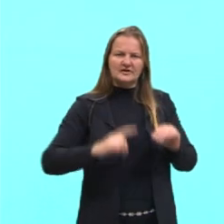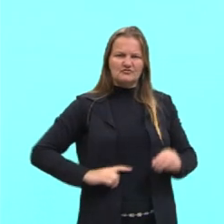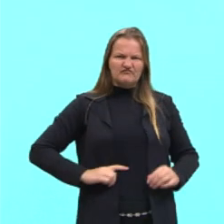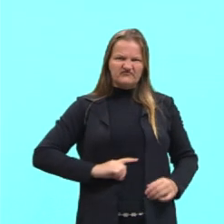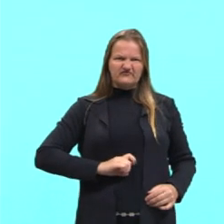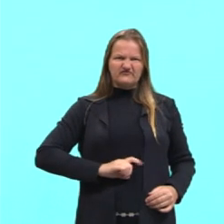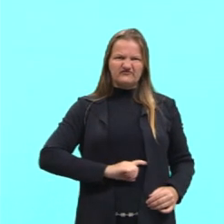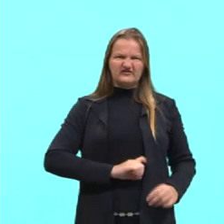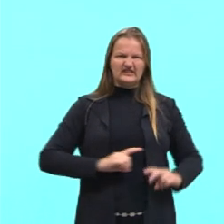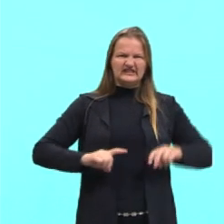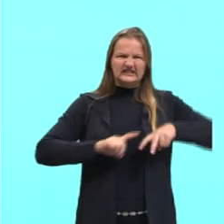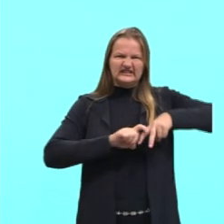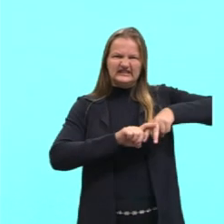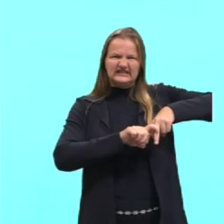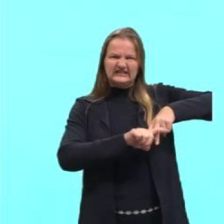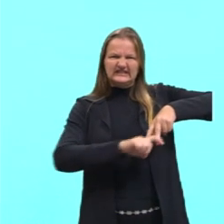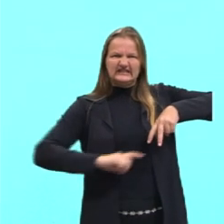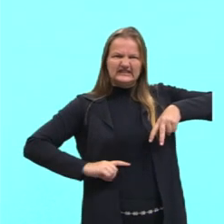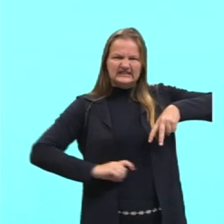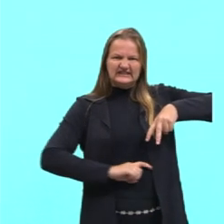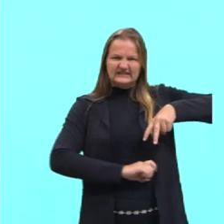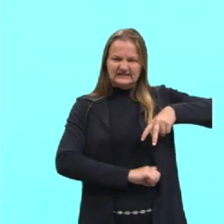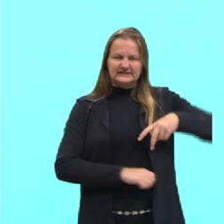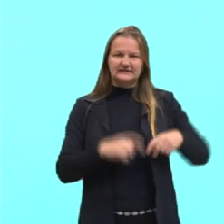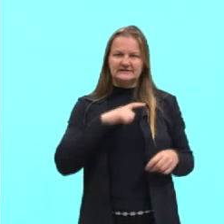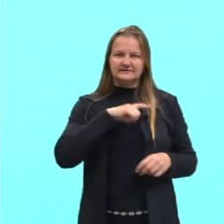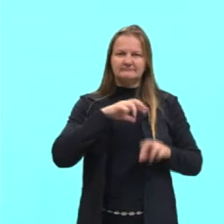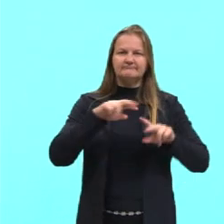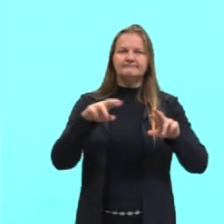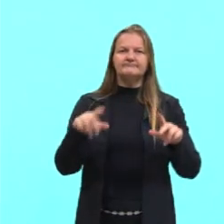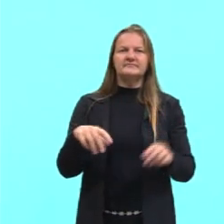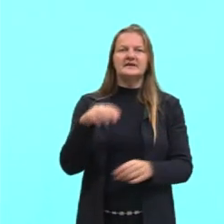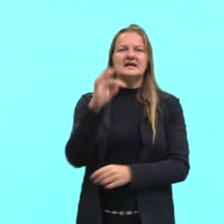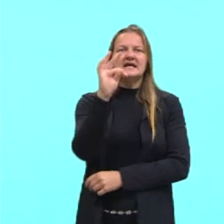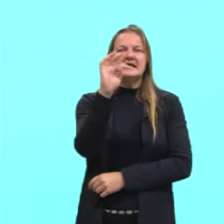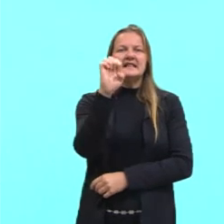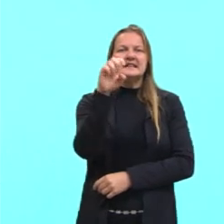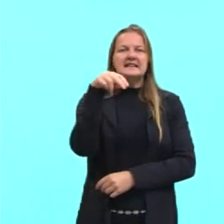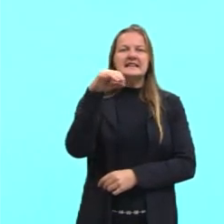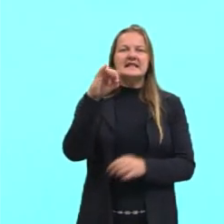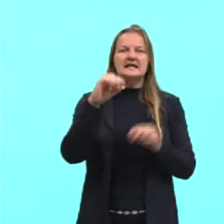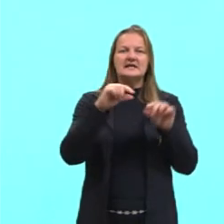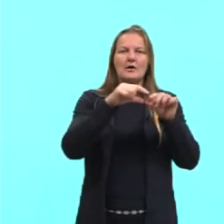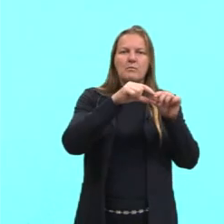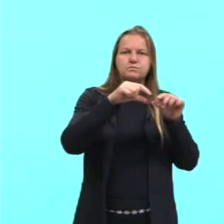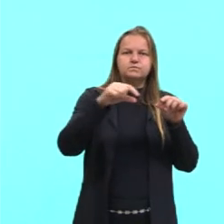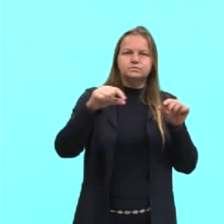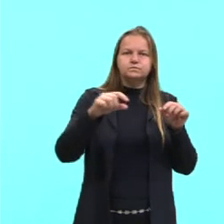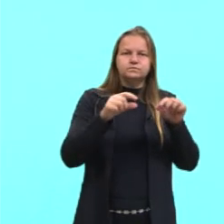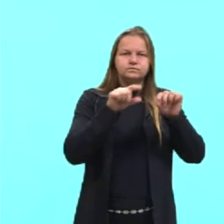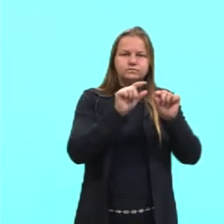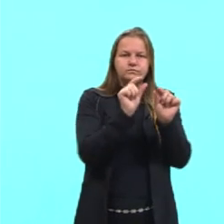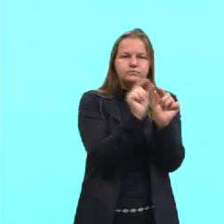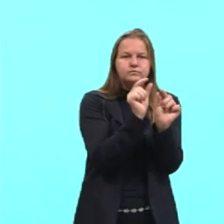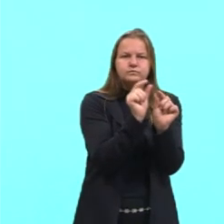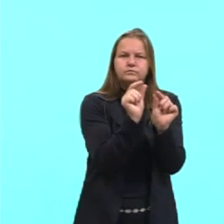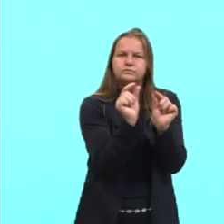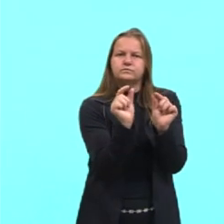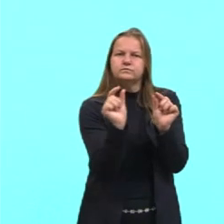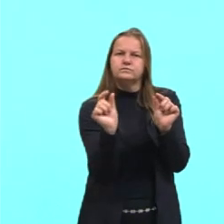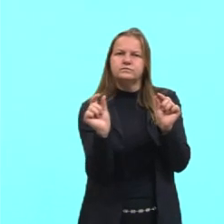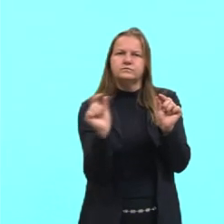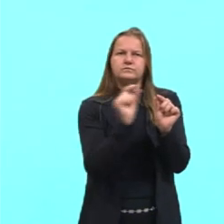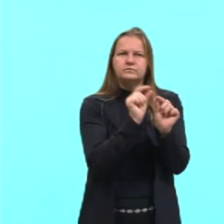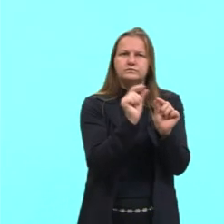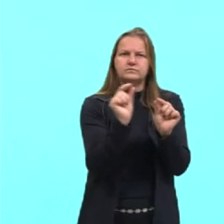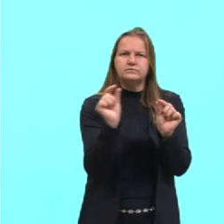humana, que é um parasita humano. Temos também a tênia, que são representantes desse filo.